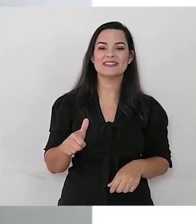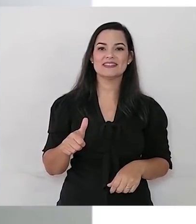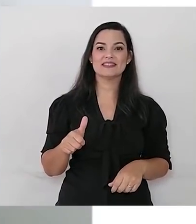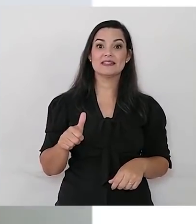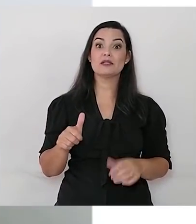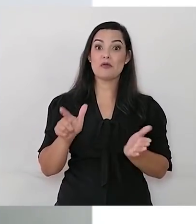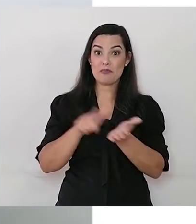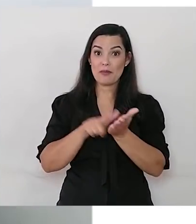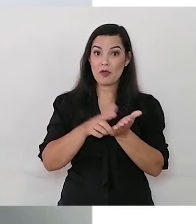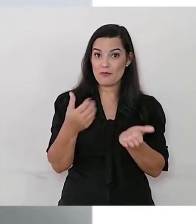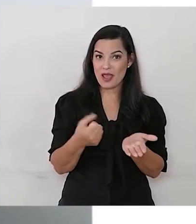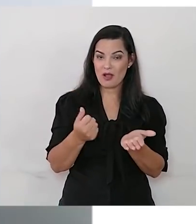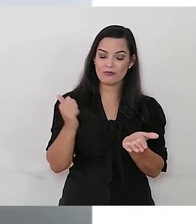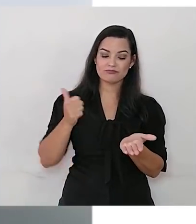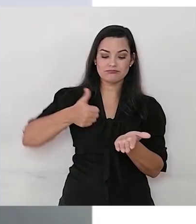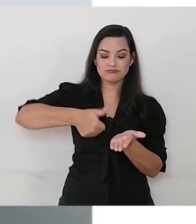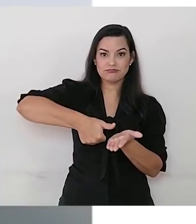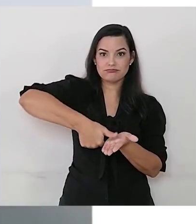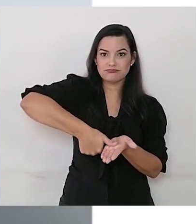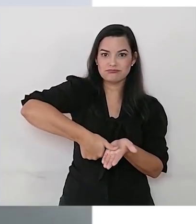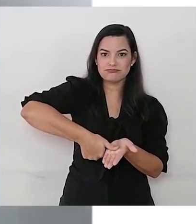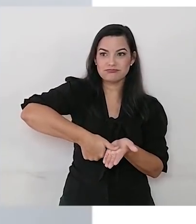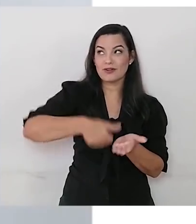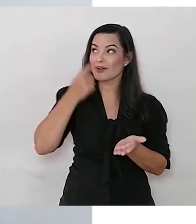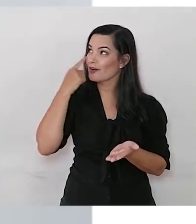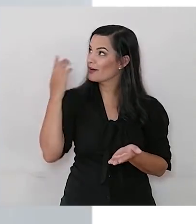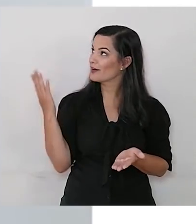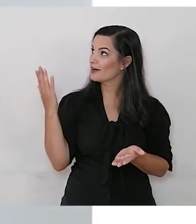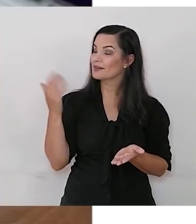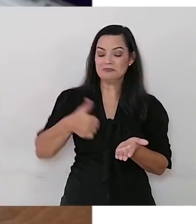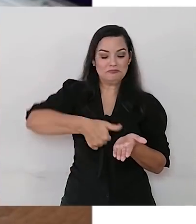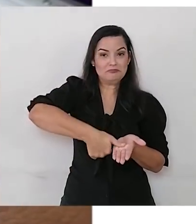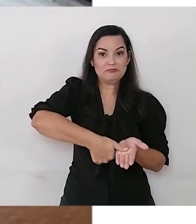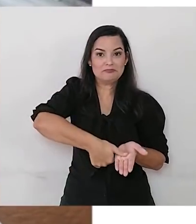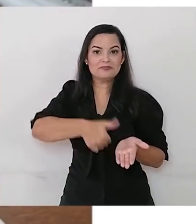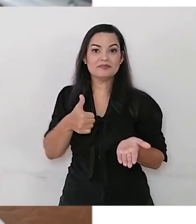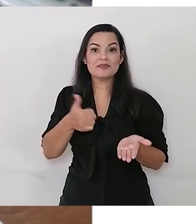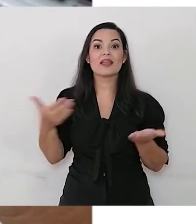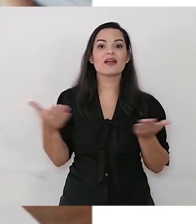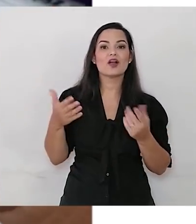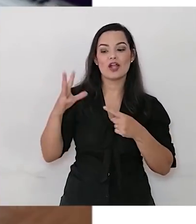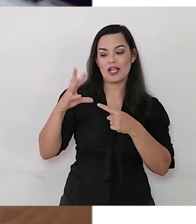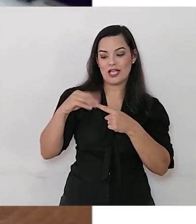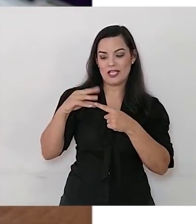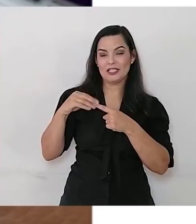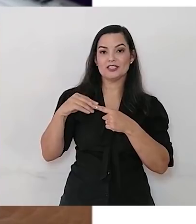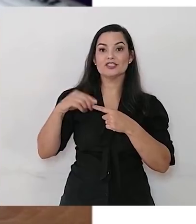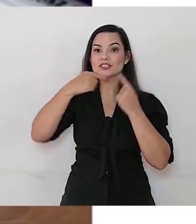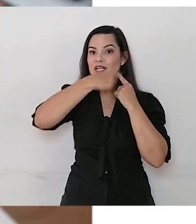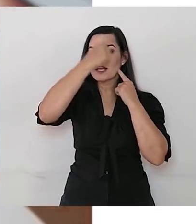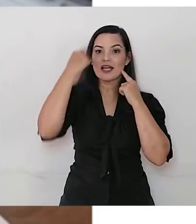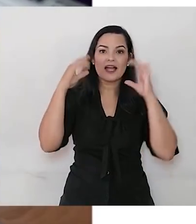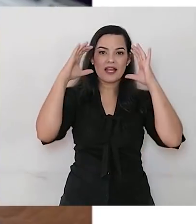Pincel e papel branco. Pressionei. Tirei. Agora, com uma canetinha, fiz a cabeça da